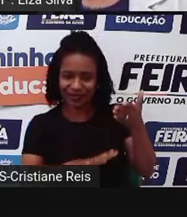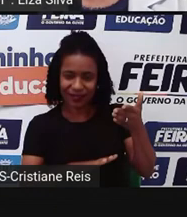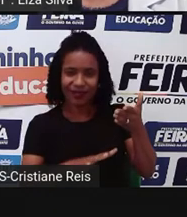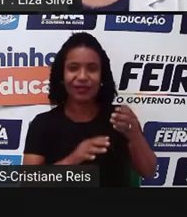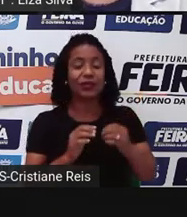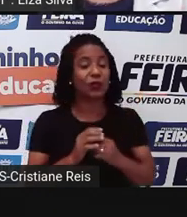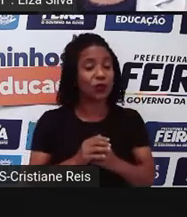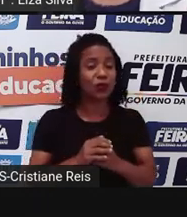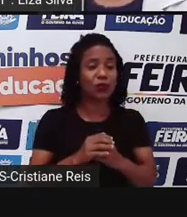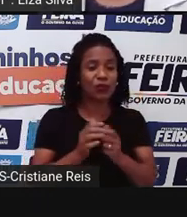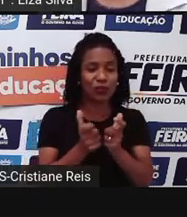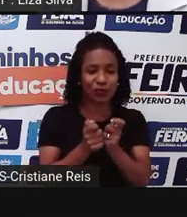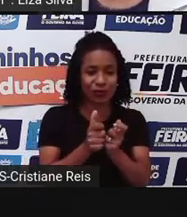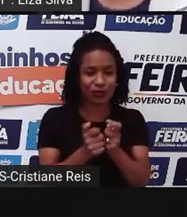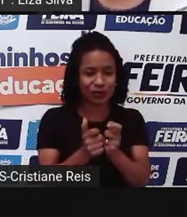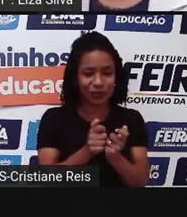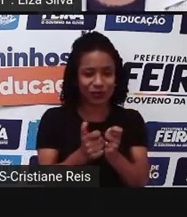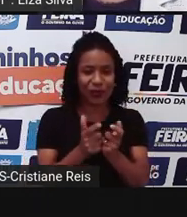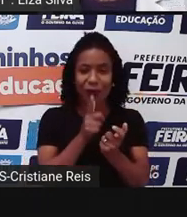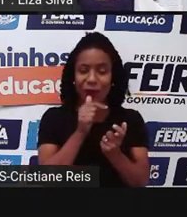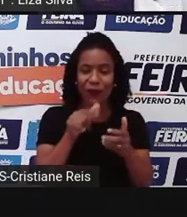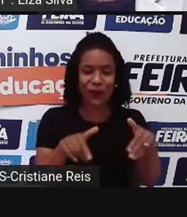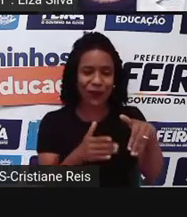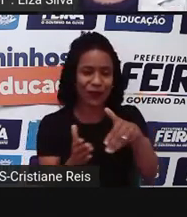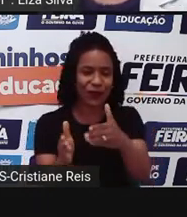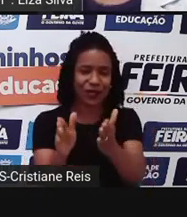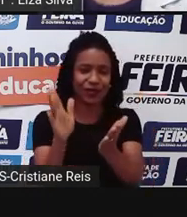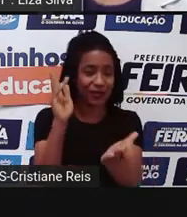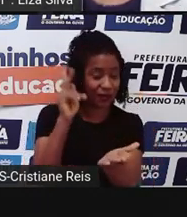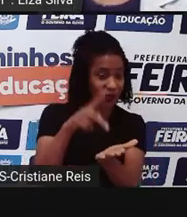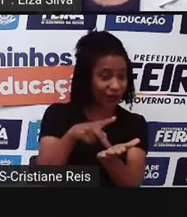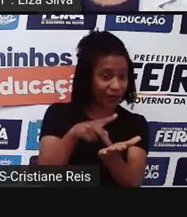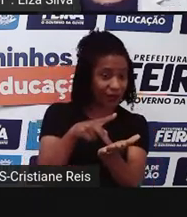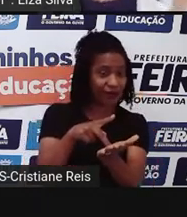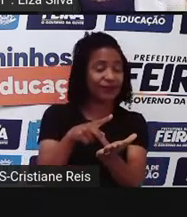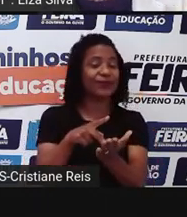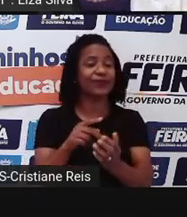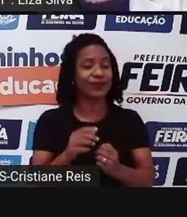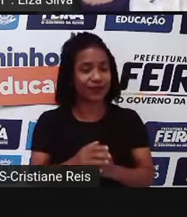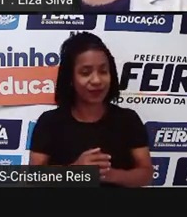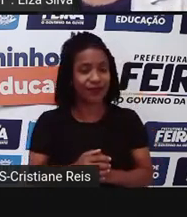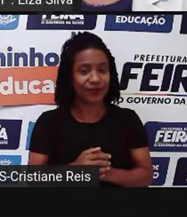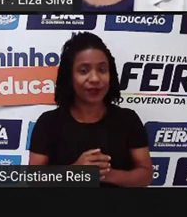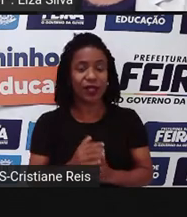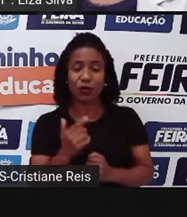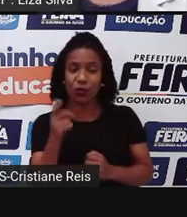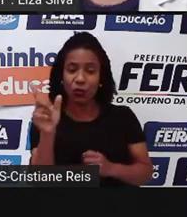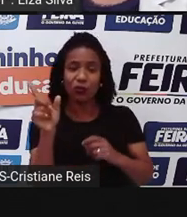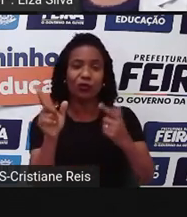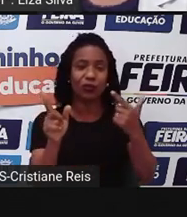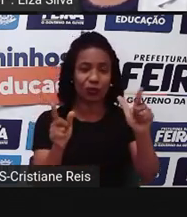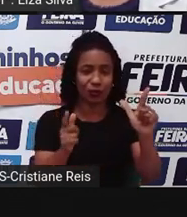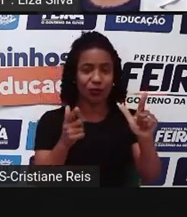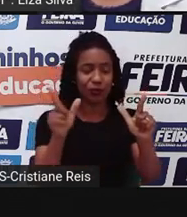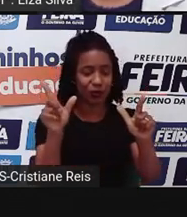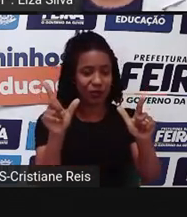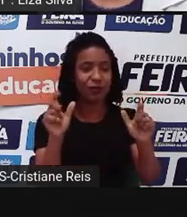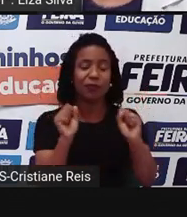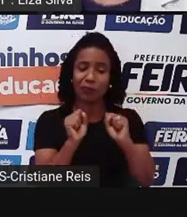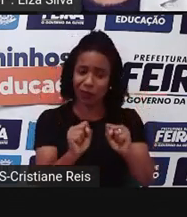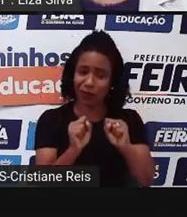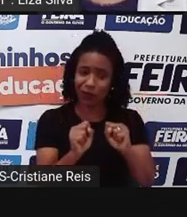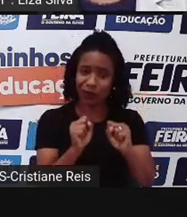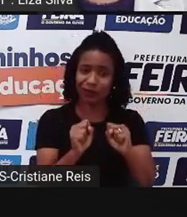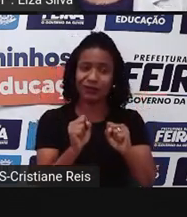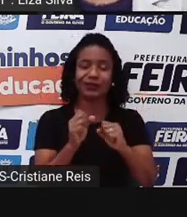Realidade, que foi o que nós exploramos aqui na nossa aula de hoje e outros que você possa explorar,